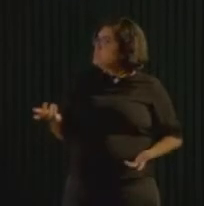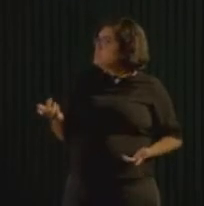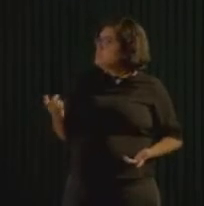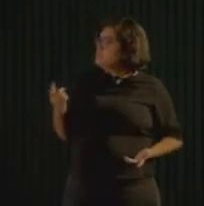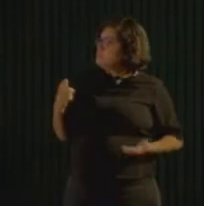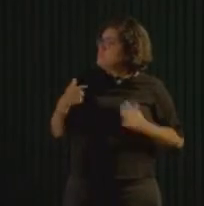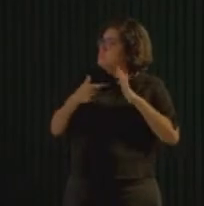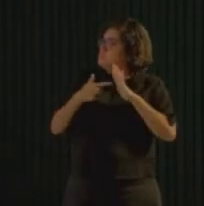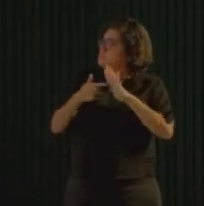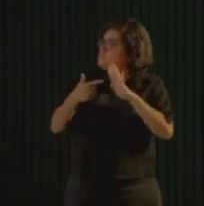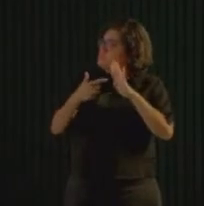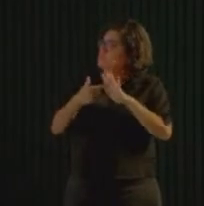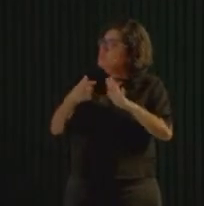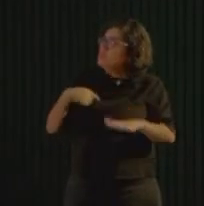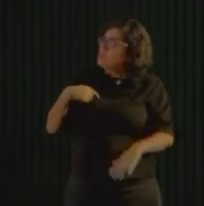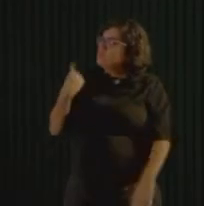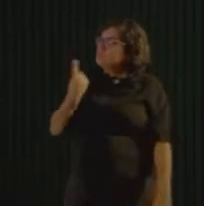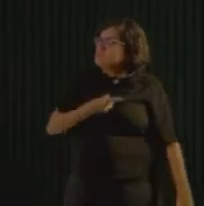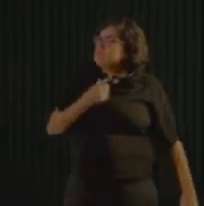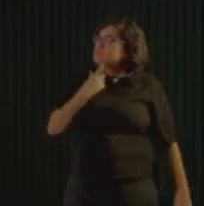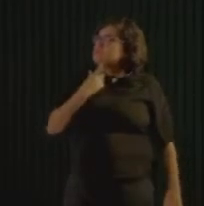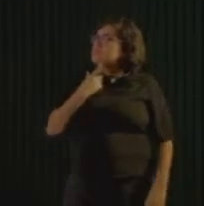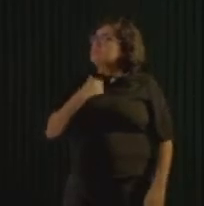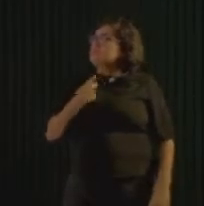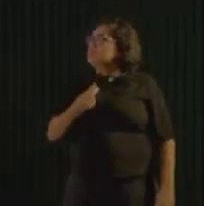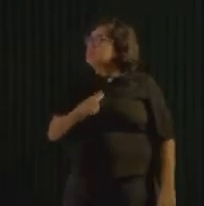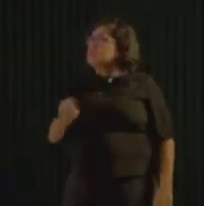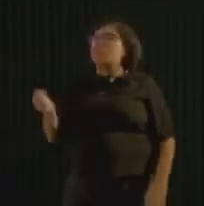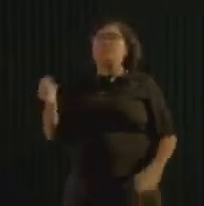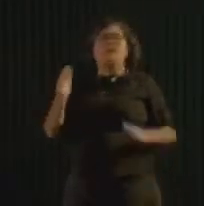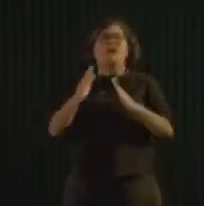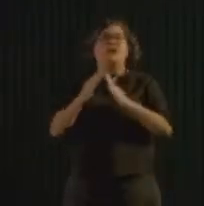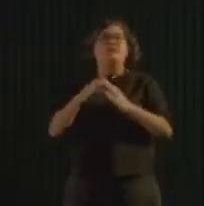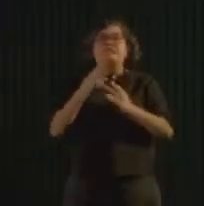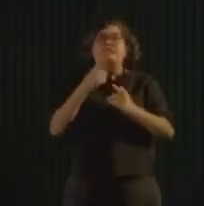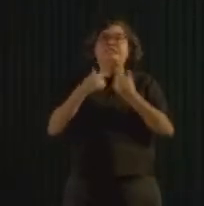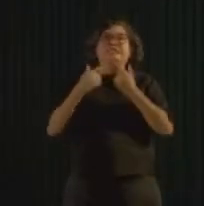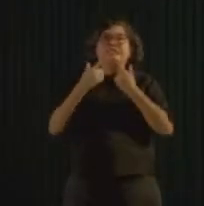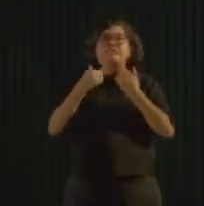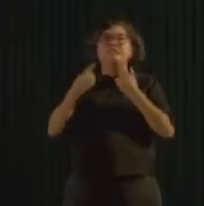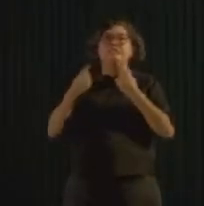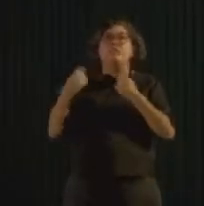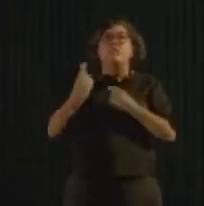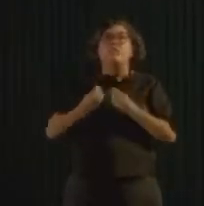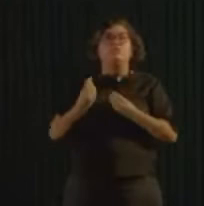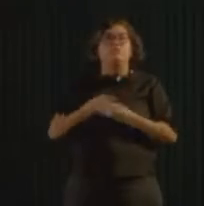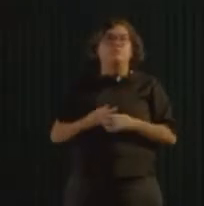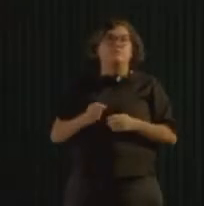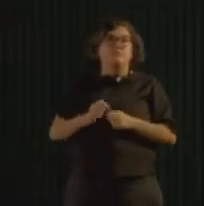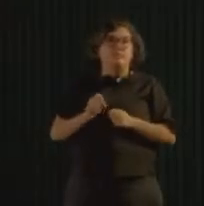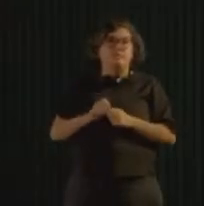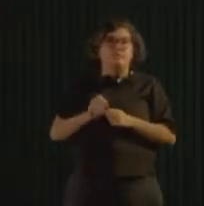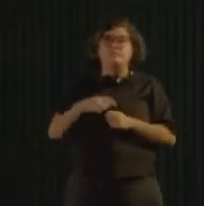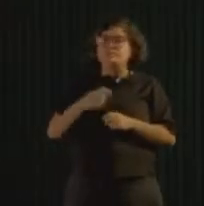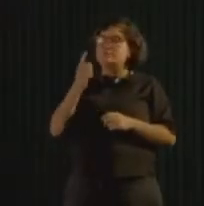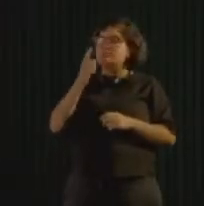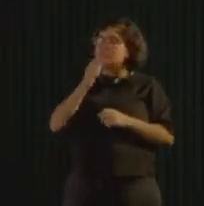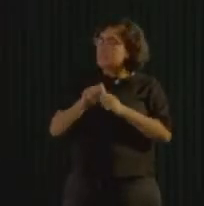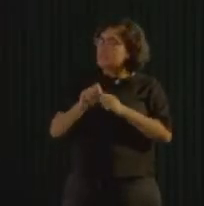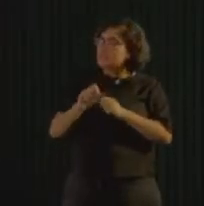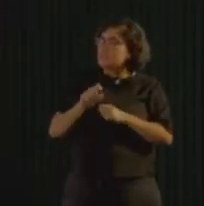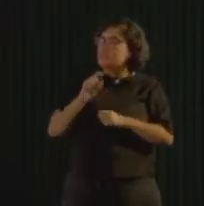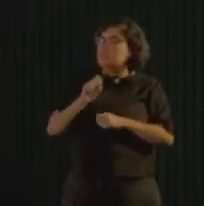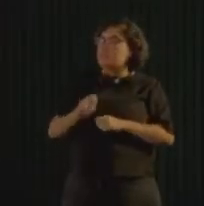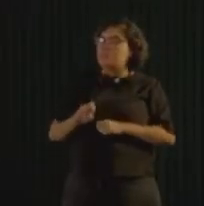de desejo? Você saísse de casa querendo lixo plástico. Como é que a gente faz para poder um negócio desse acontecer? E se um dia,